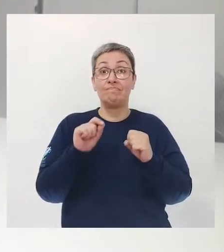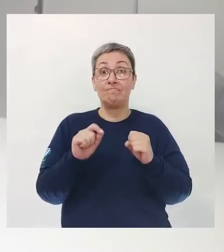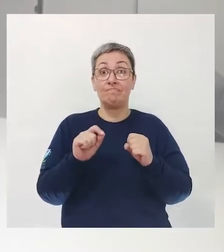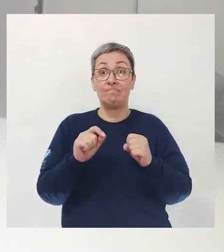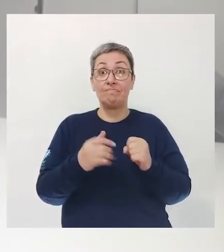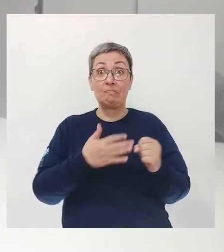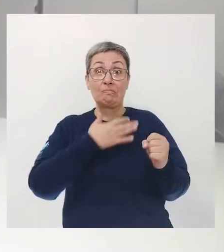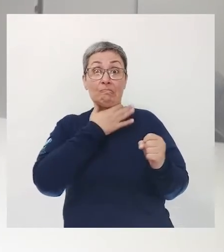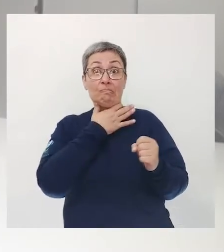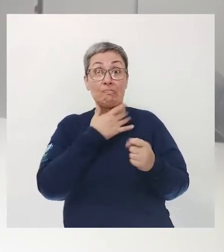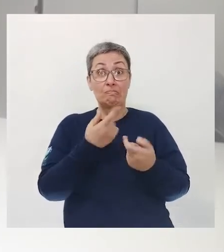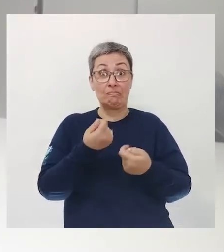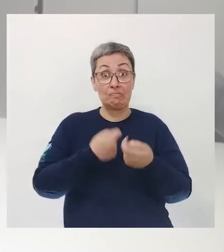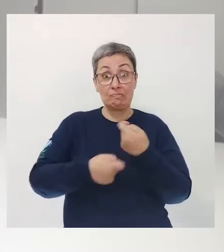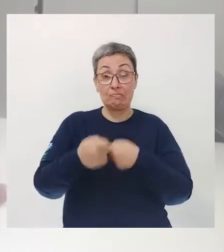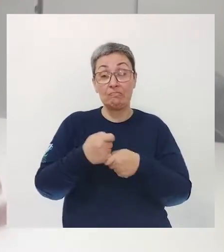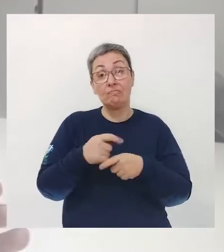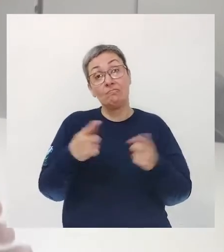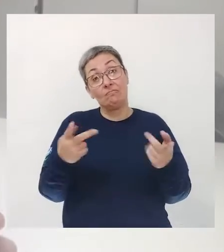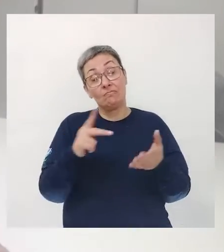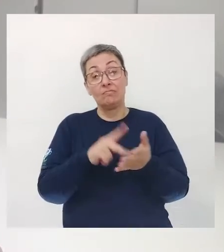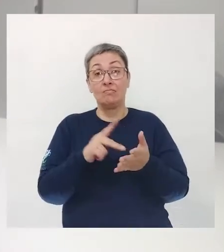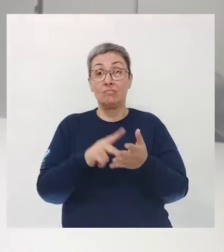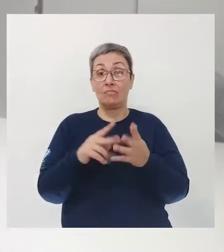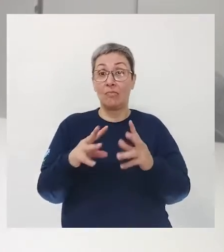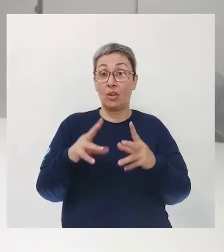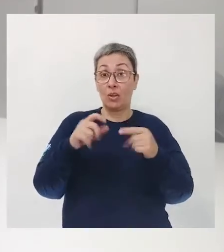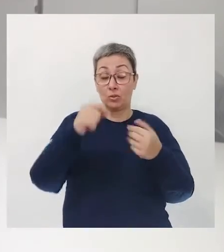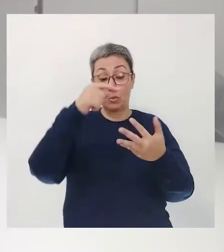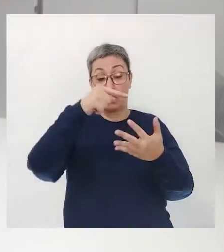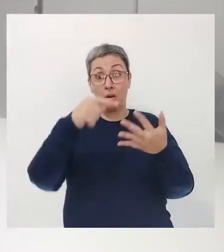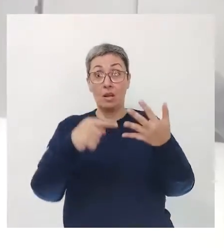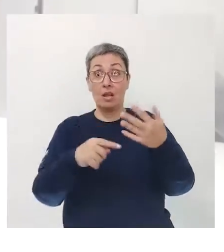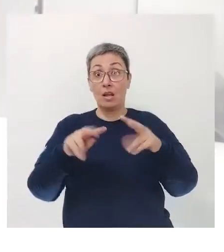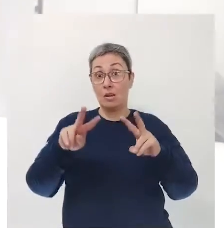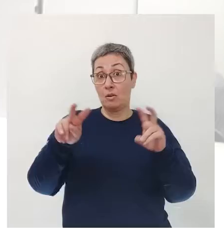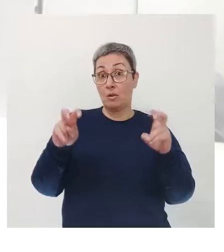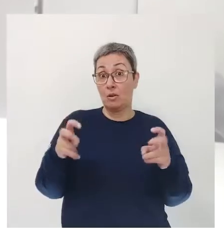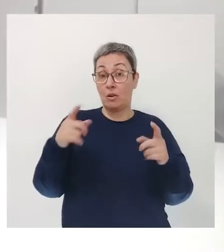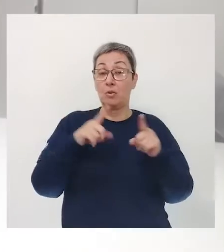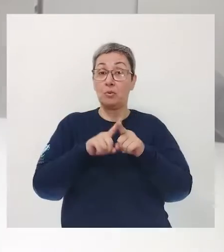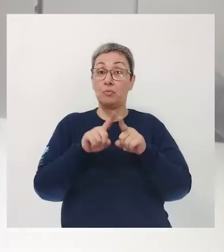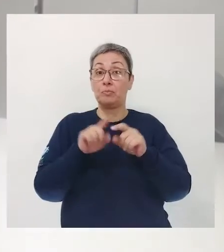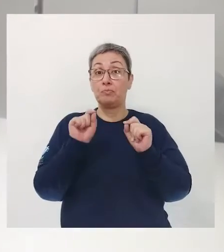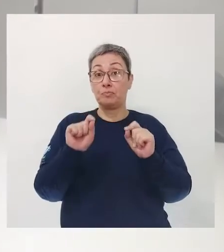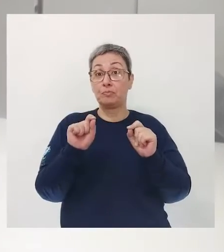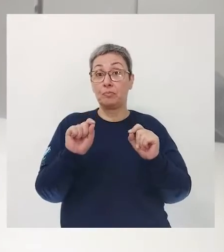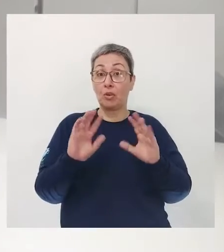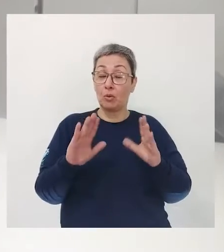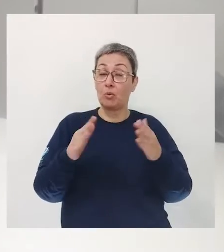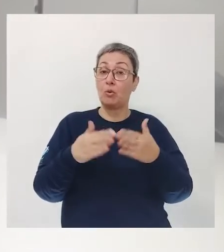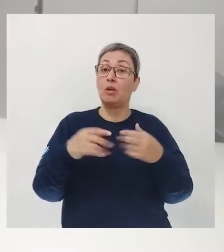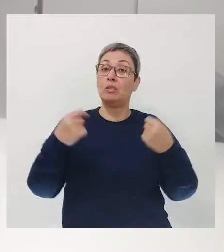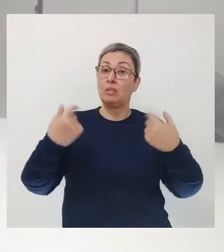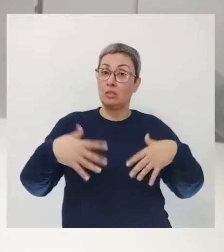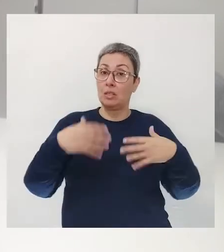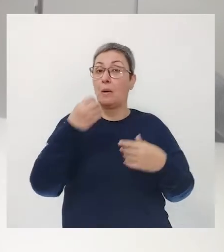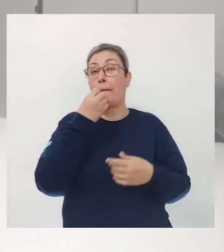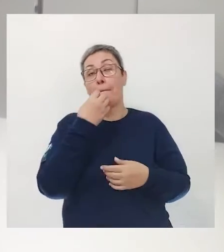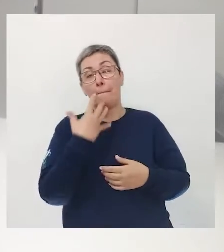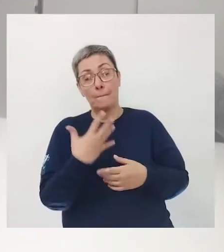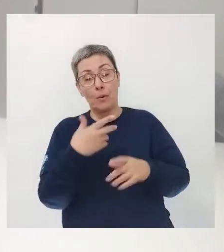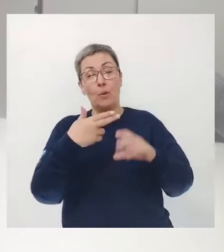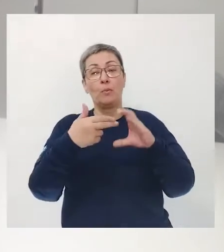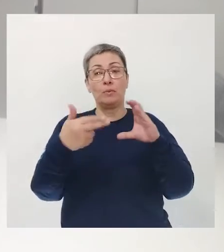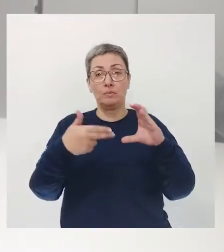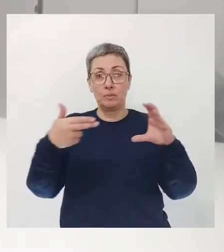Crise econômica? Na verdade Todos os assuntos Nos renderiam boas